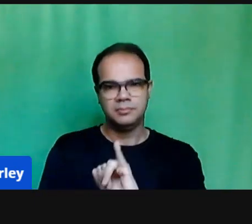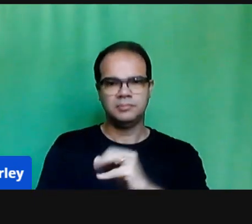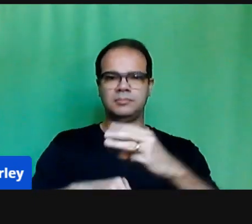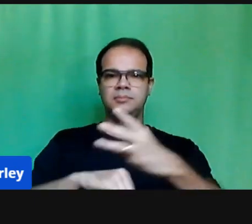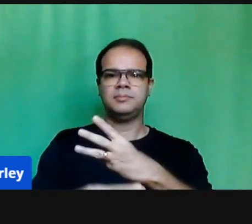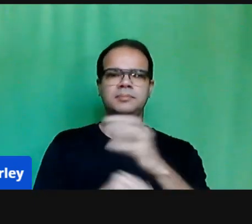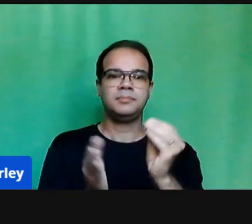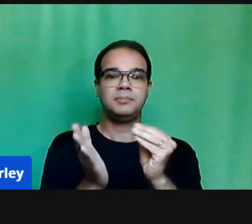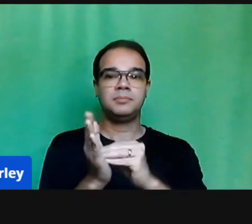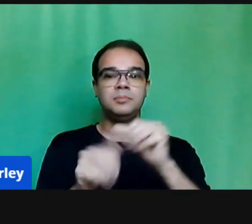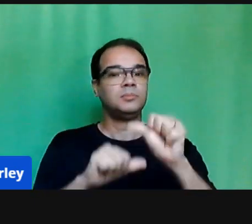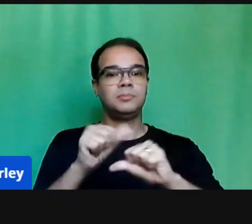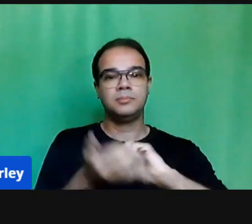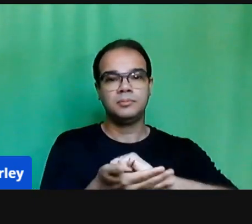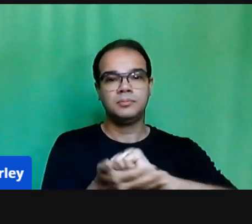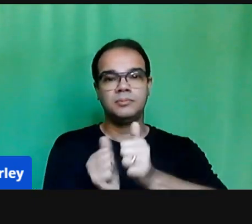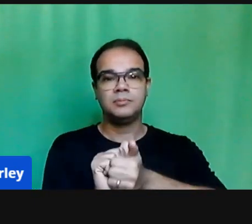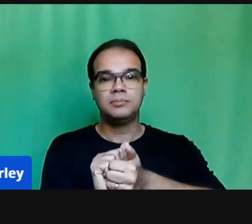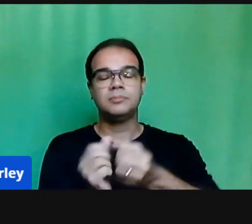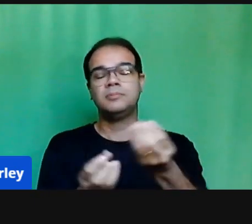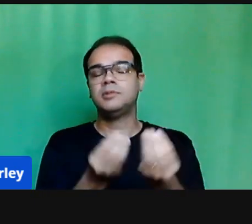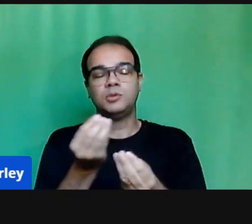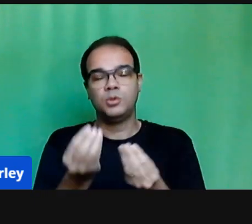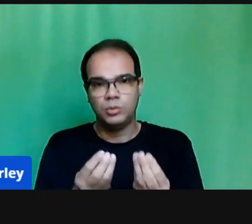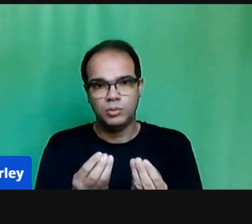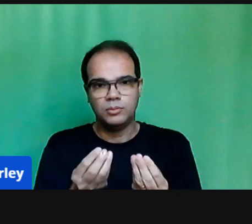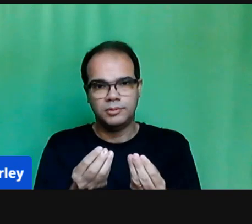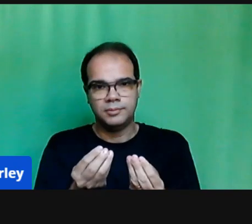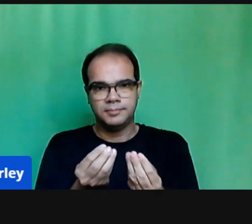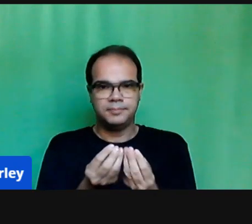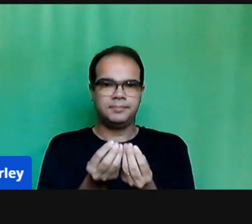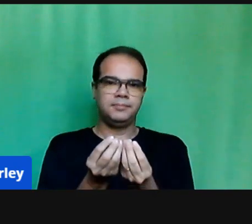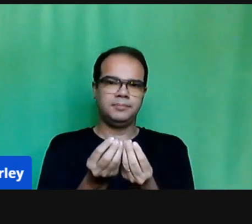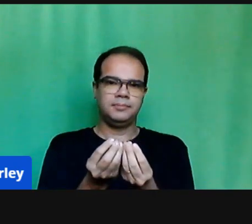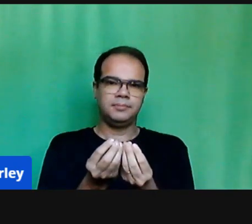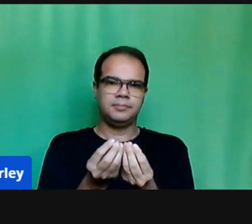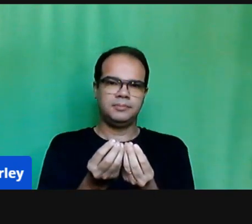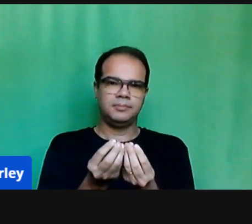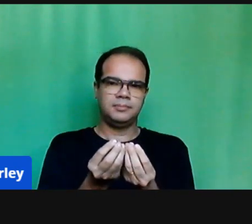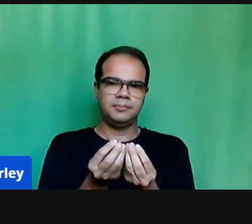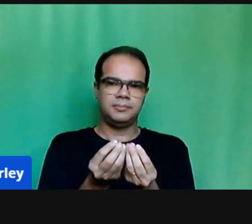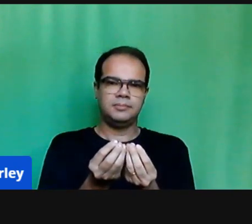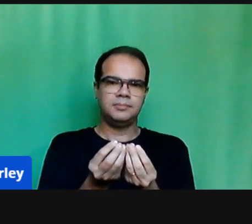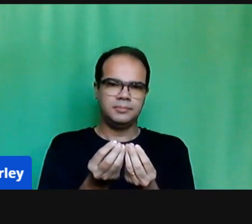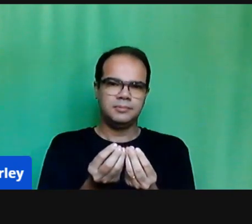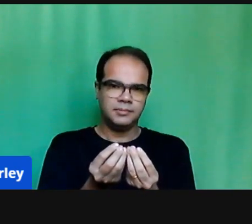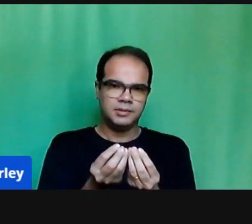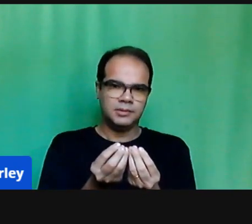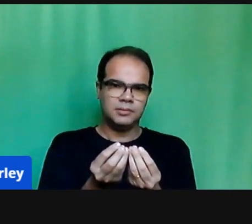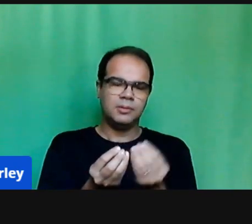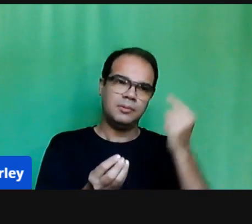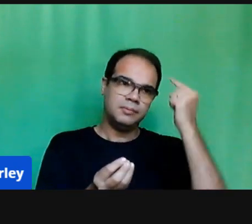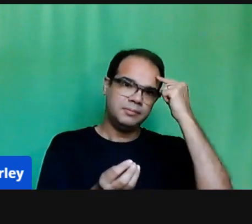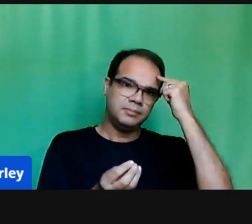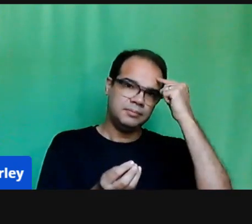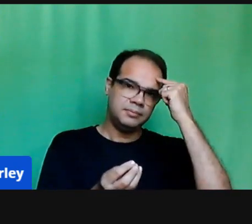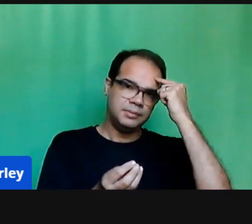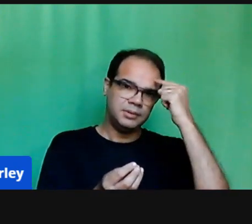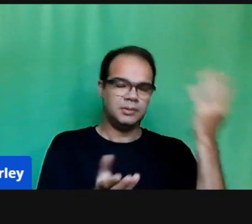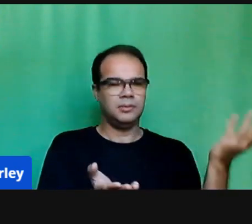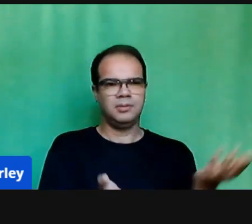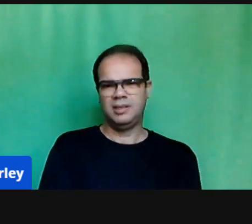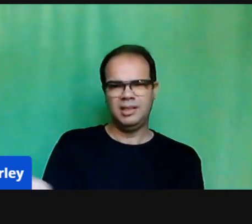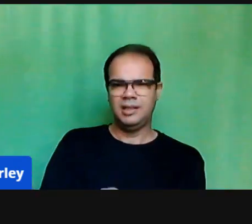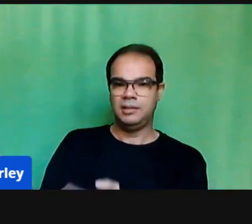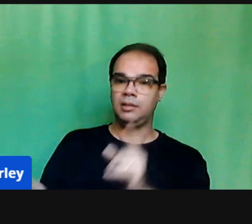importante, o que é possível, né, nesse momento, nós entendemos na escola que não podemos exigir que as famílias alfabetizem